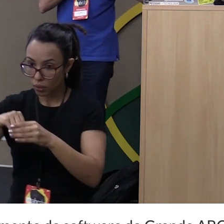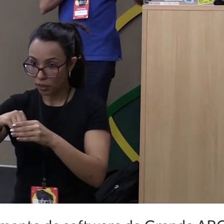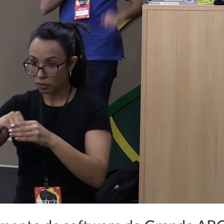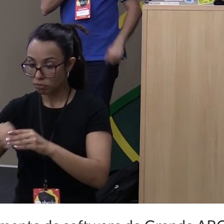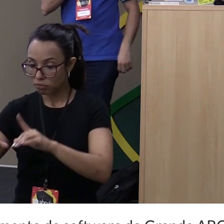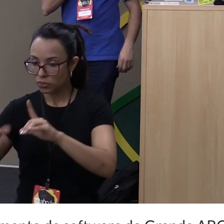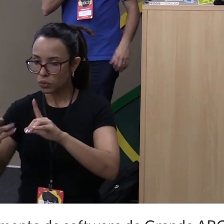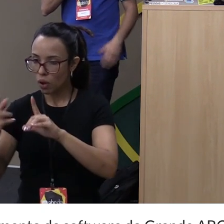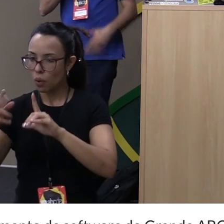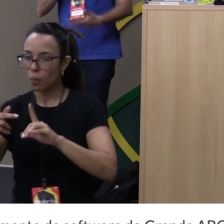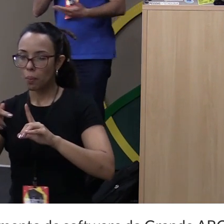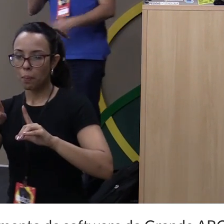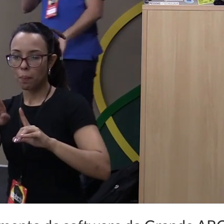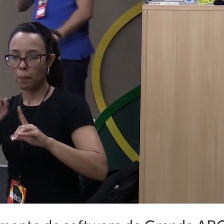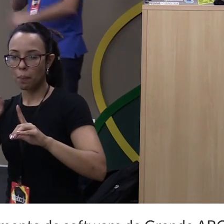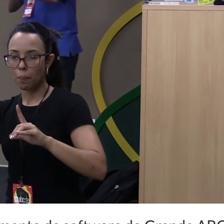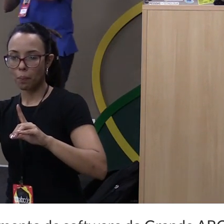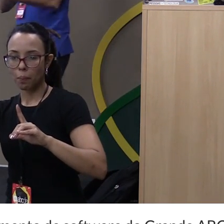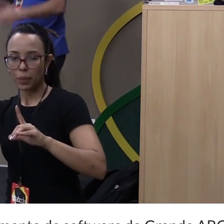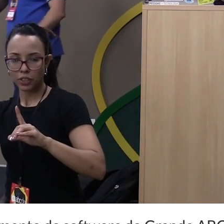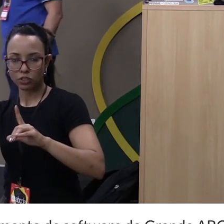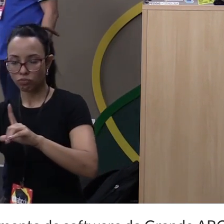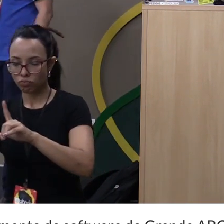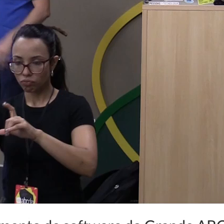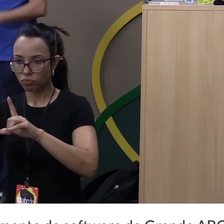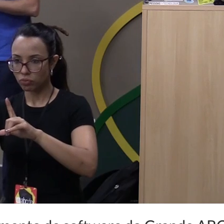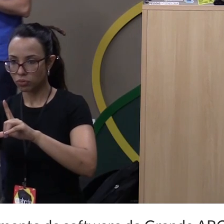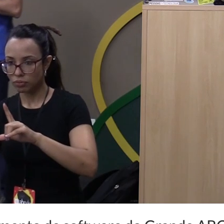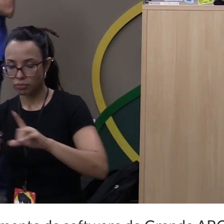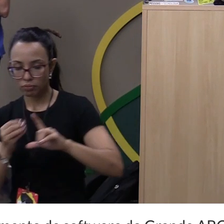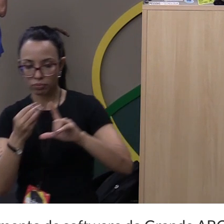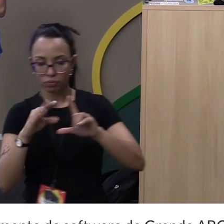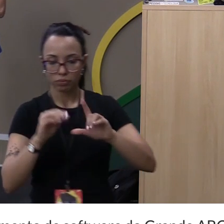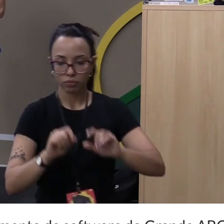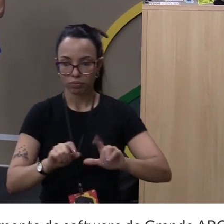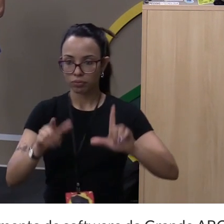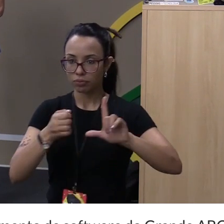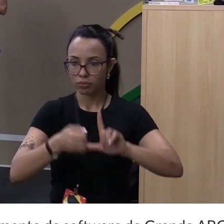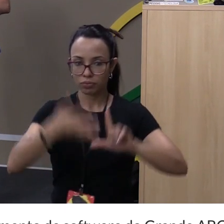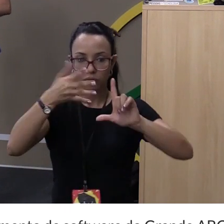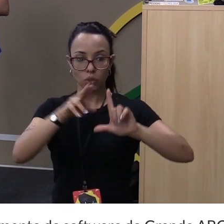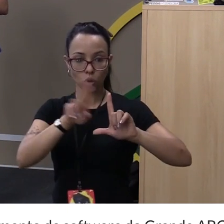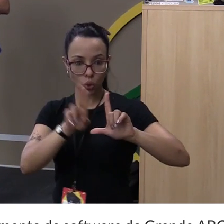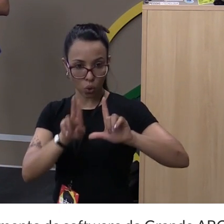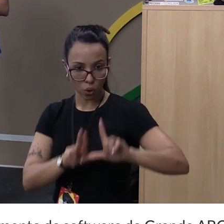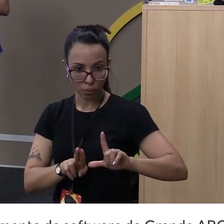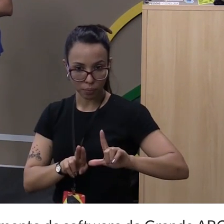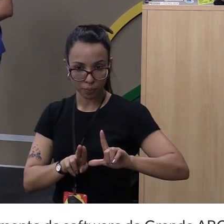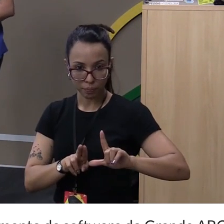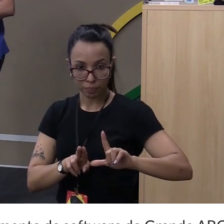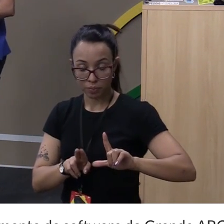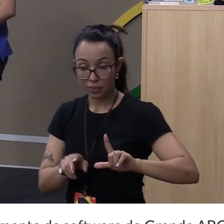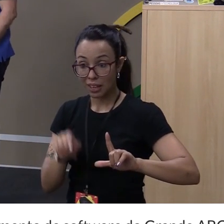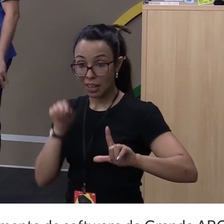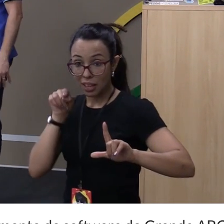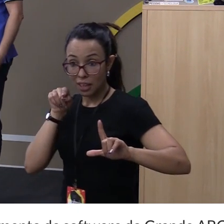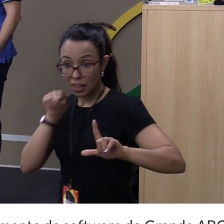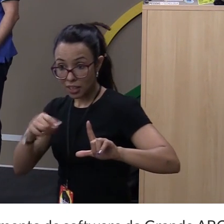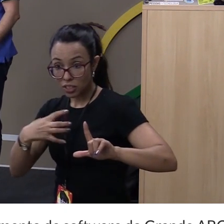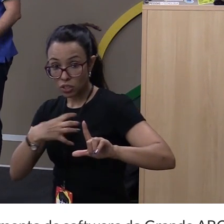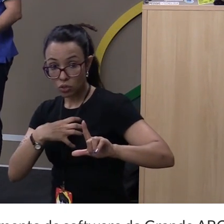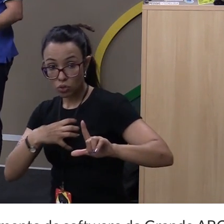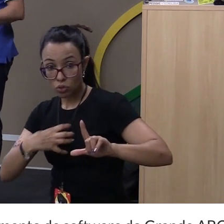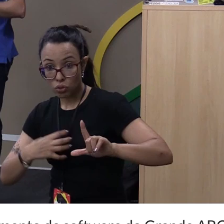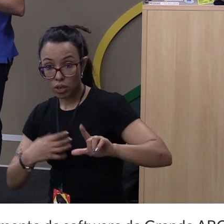o print. Ele, basicamente, vai mostrar a lista dos nomes dos palestrantes. Ok? Essa é como a maioria das pessoas...